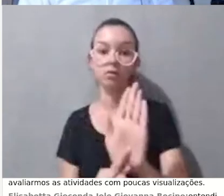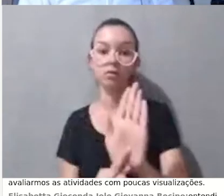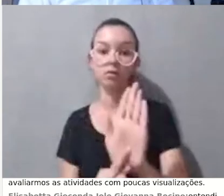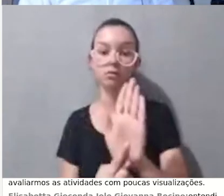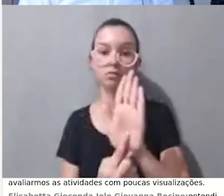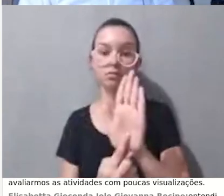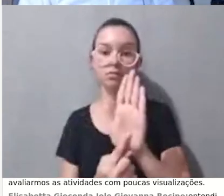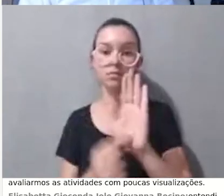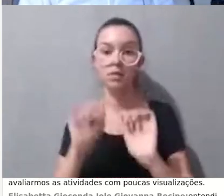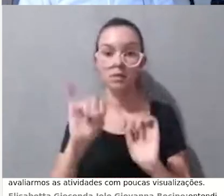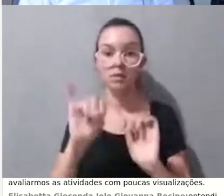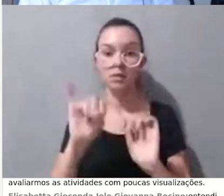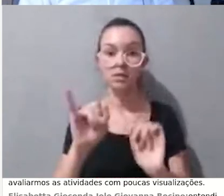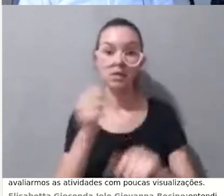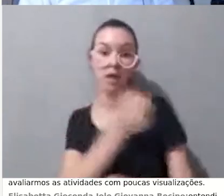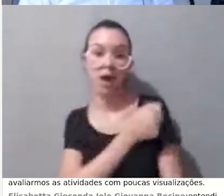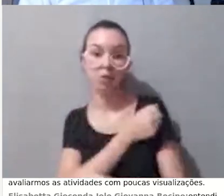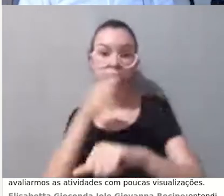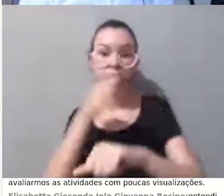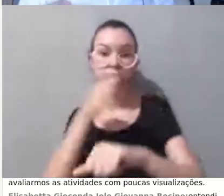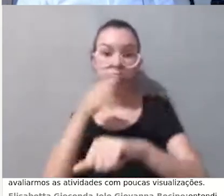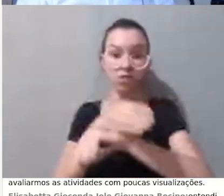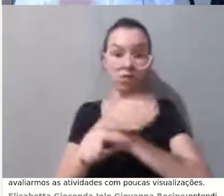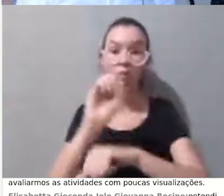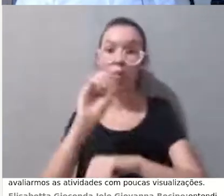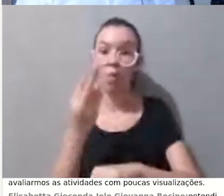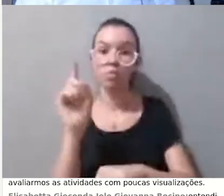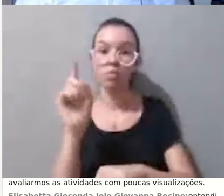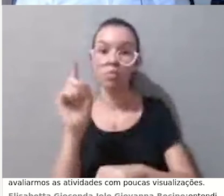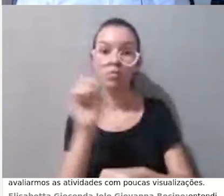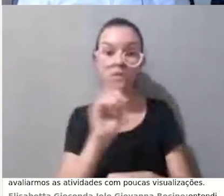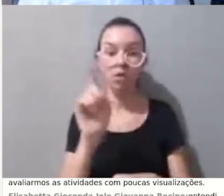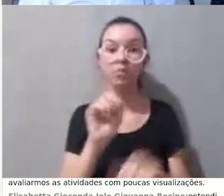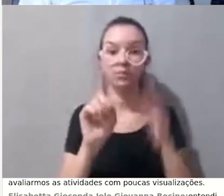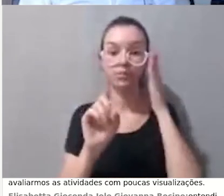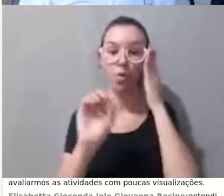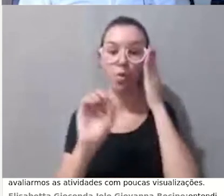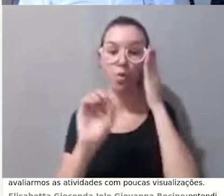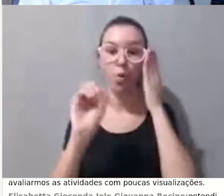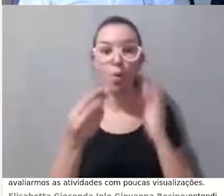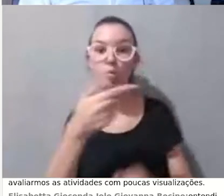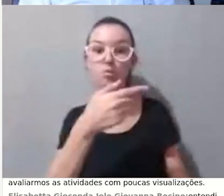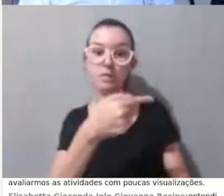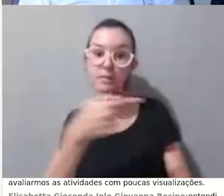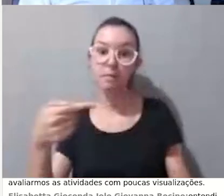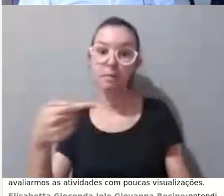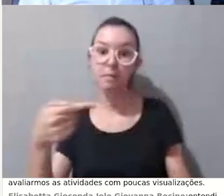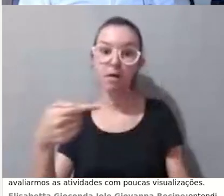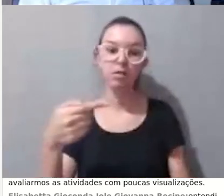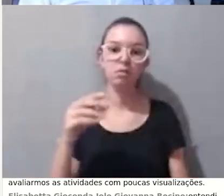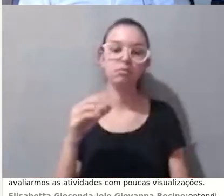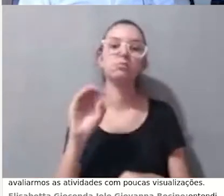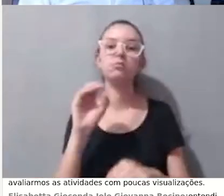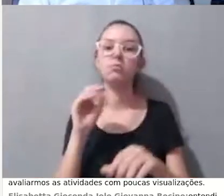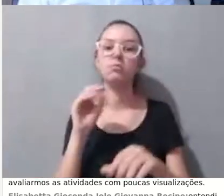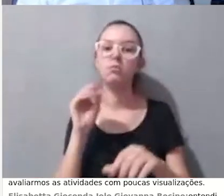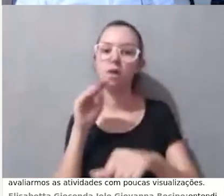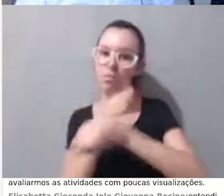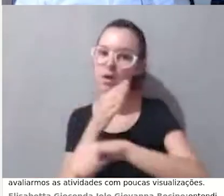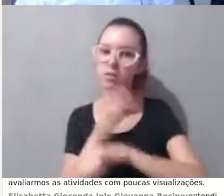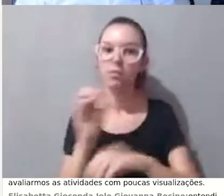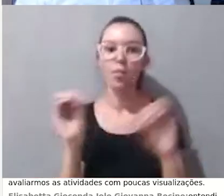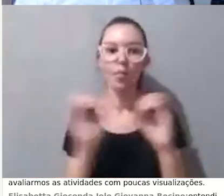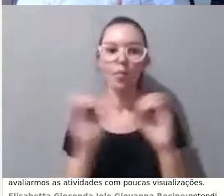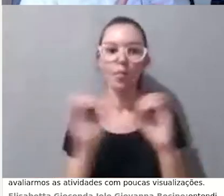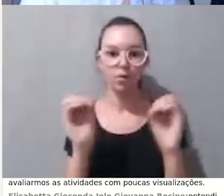aluno e aqui que nenhum modo foi acessado na última semana. Na verdade, a gente tende a imaginar que o vermelho é mais